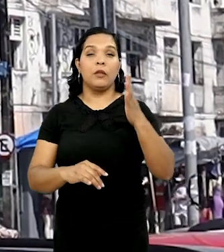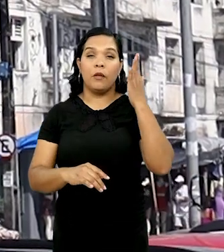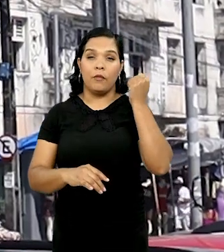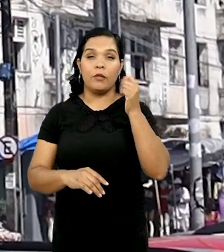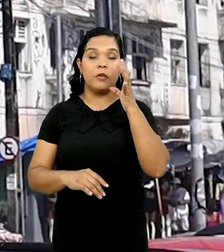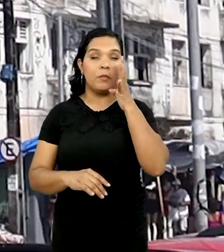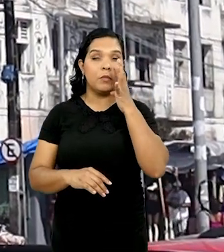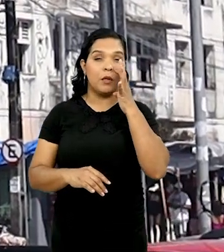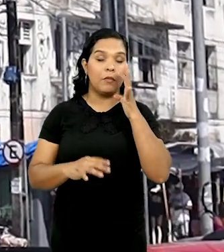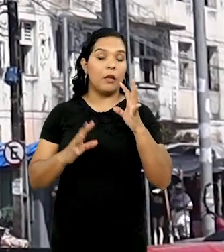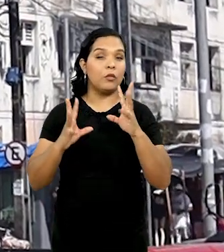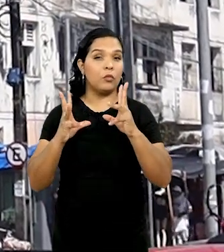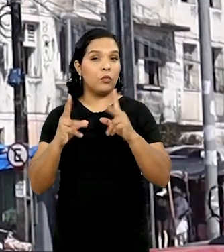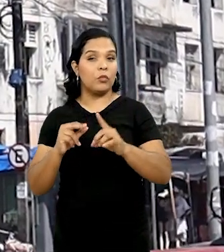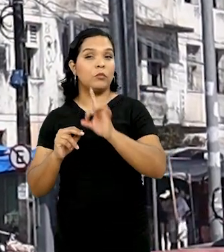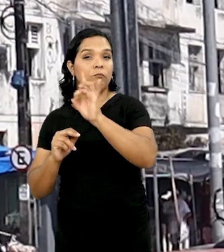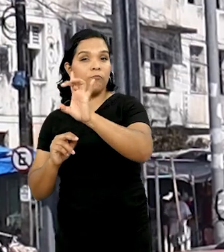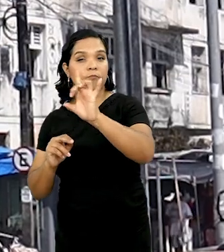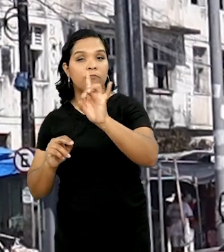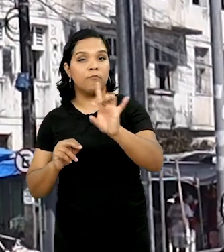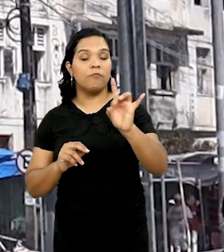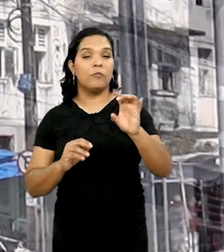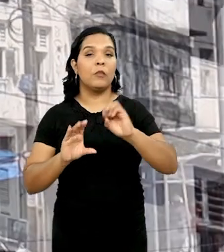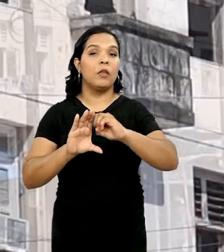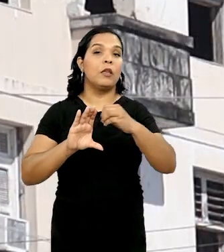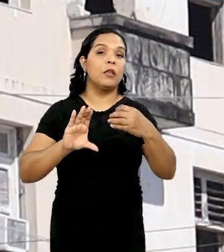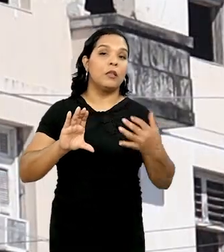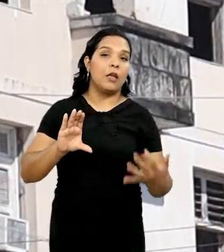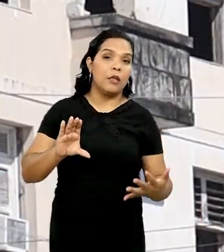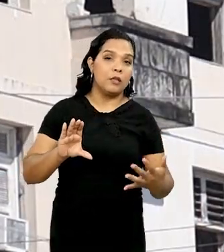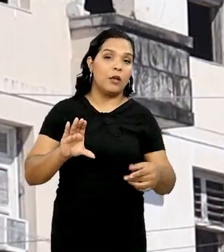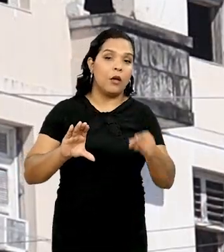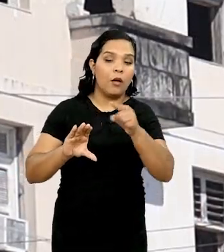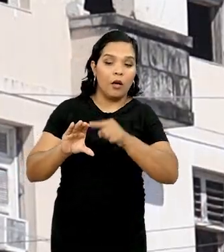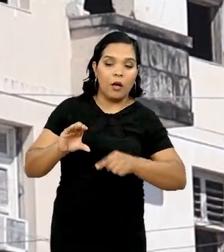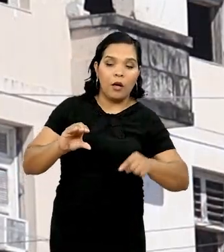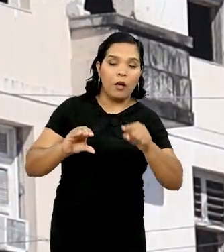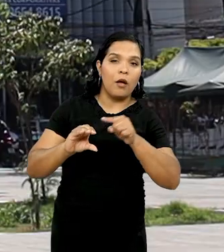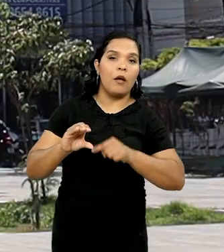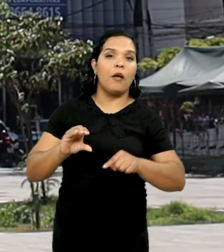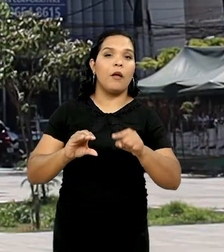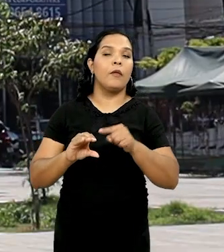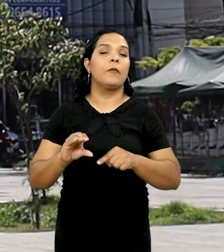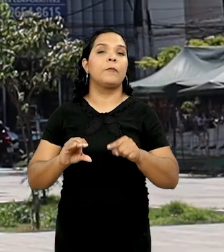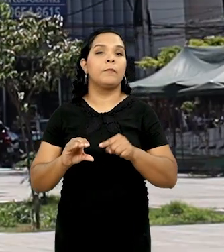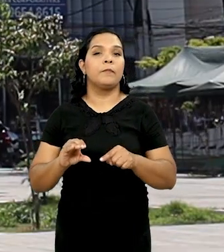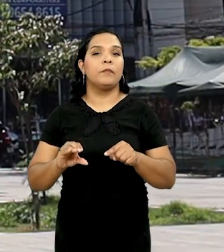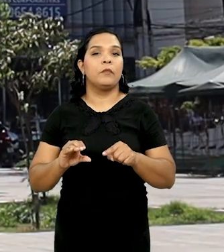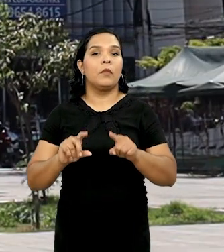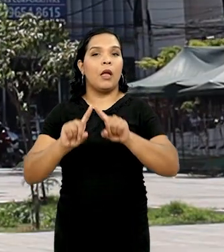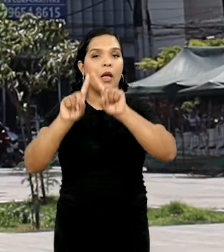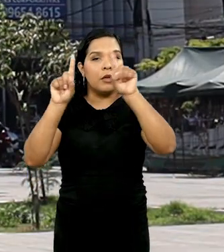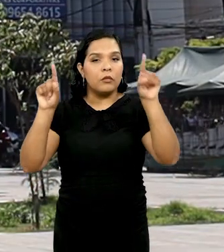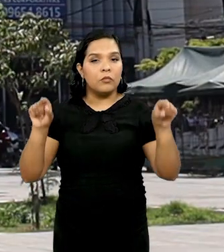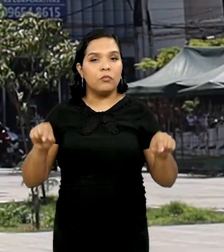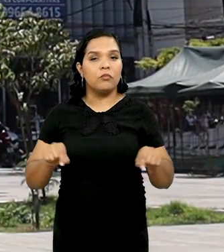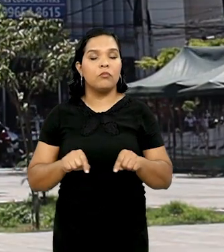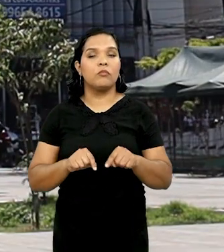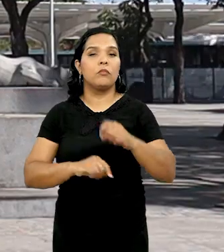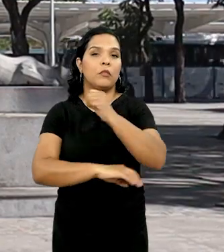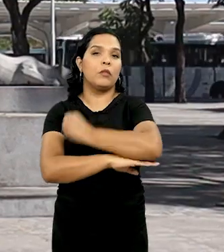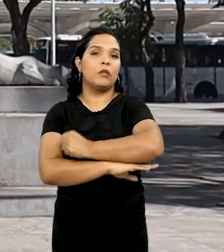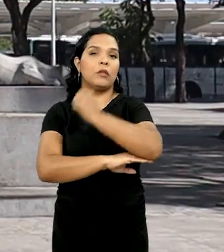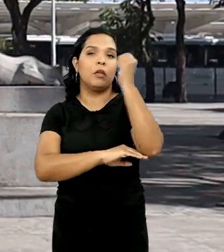fácil observar em todos eles características semelhantes, como cantos arredondados, um ritmo geométrico de janelas e